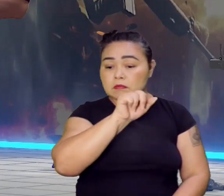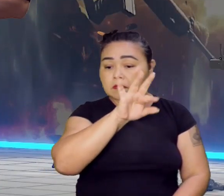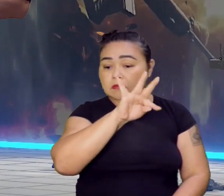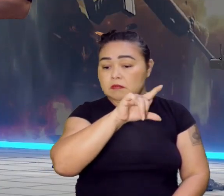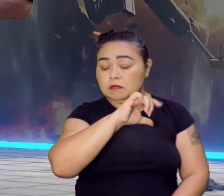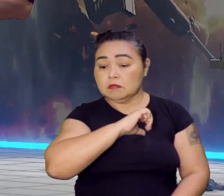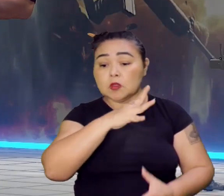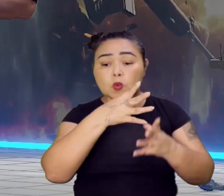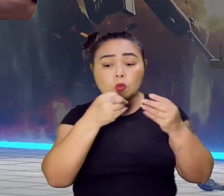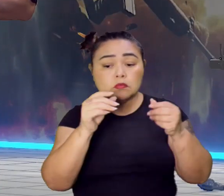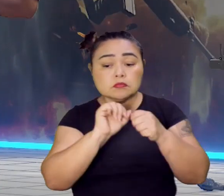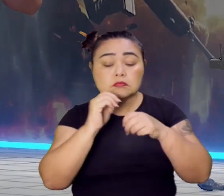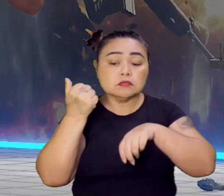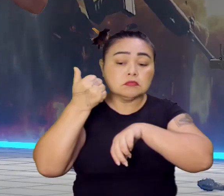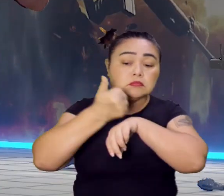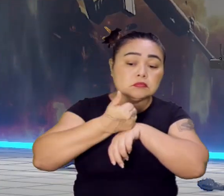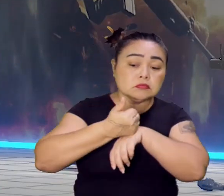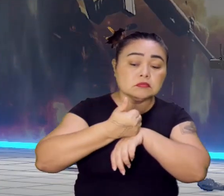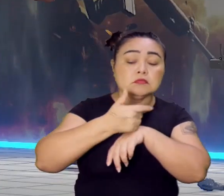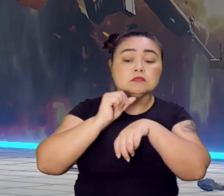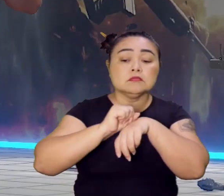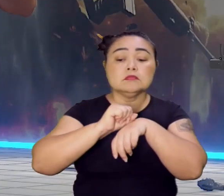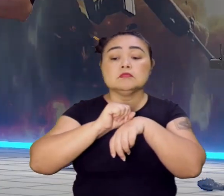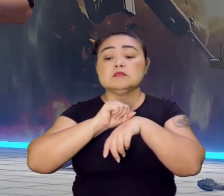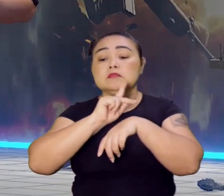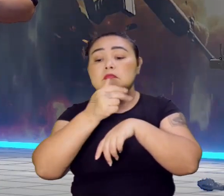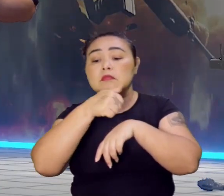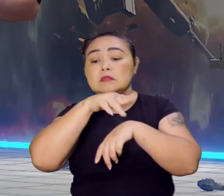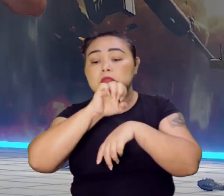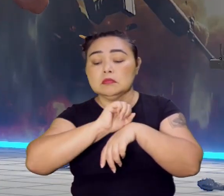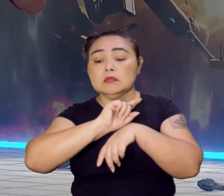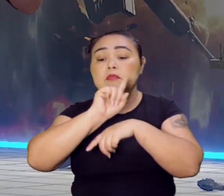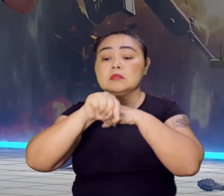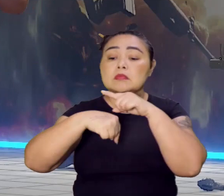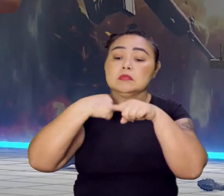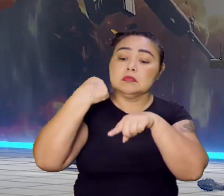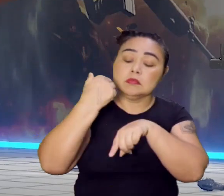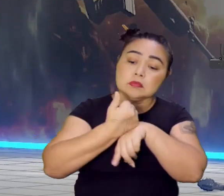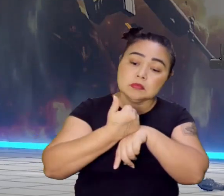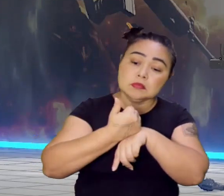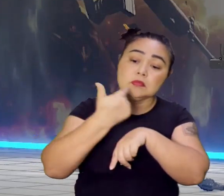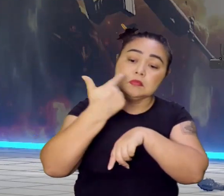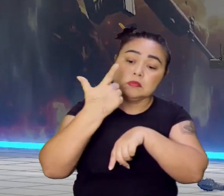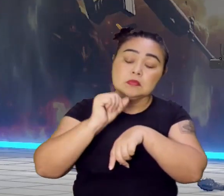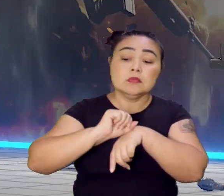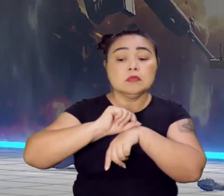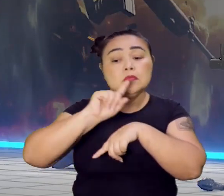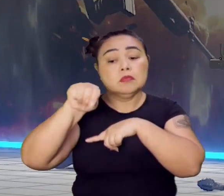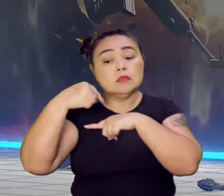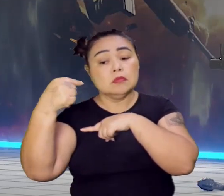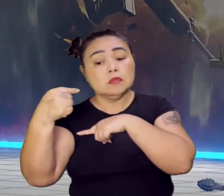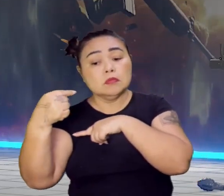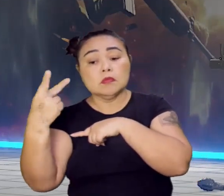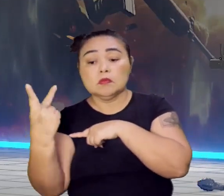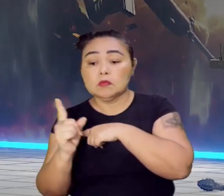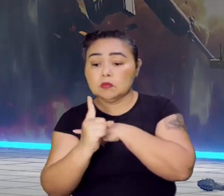Dom Henrique, assume o poder. Depois, Felipe II assume o poder, enquanto rei da Espanha e rei de Portugal.